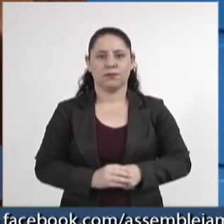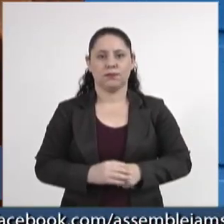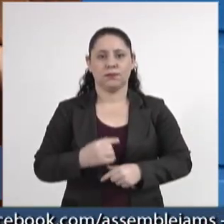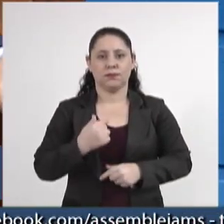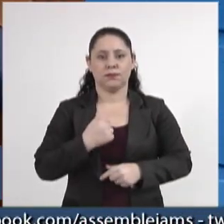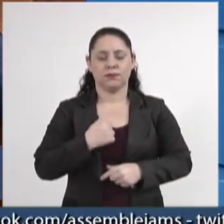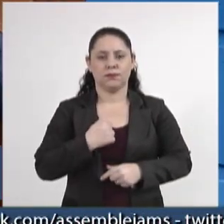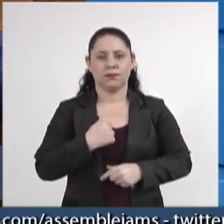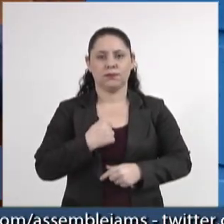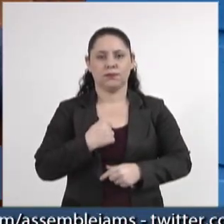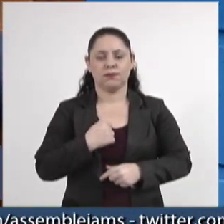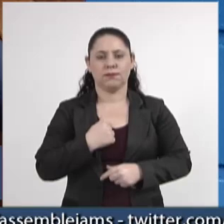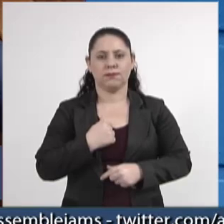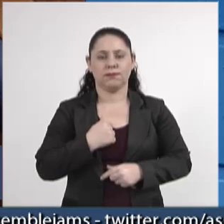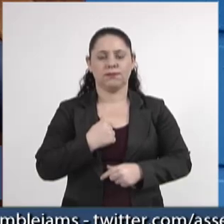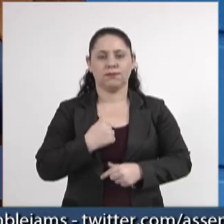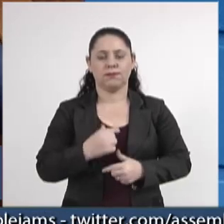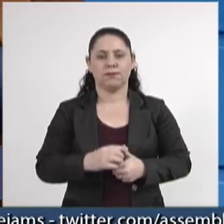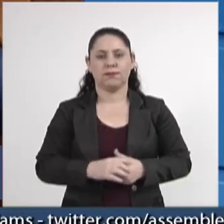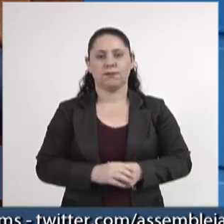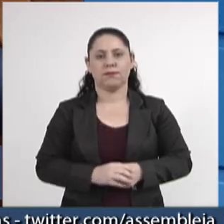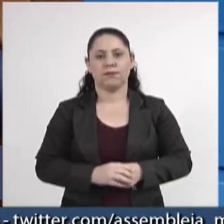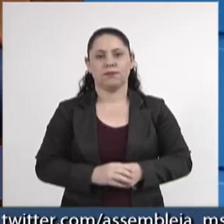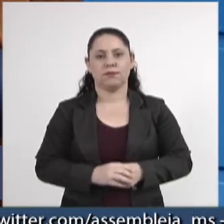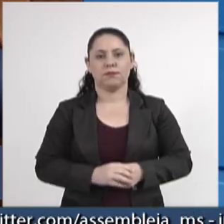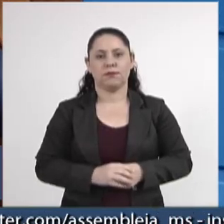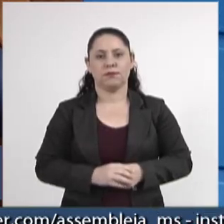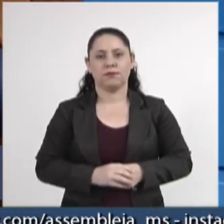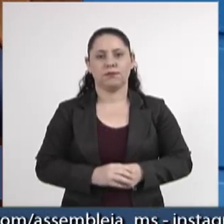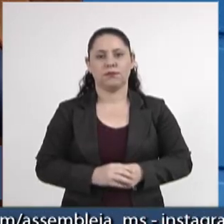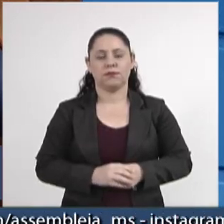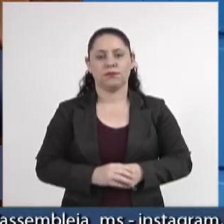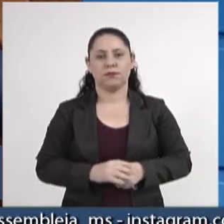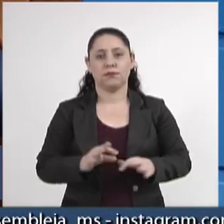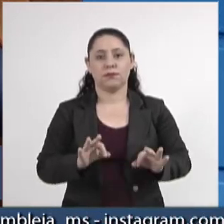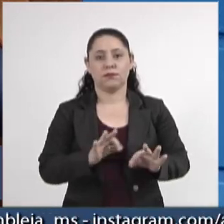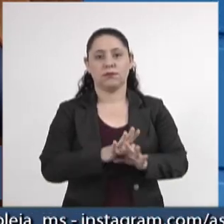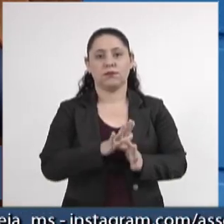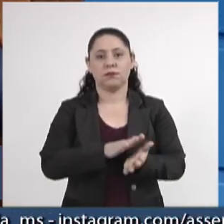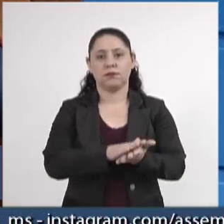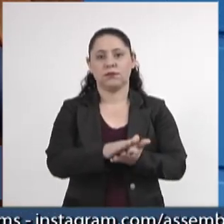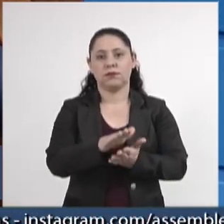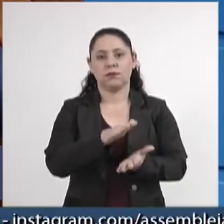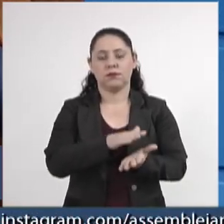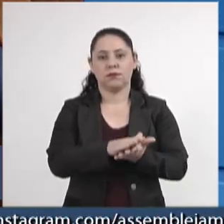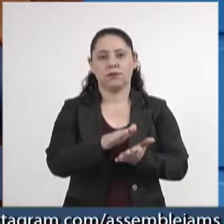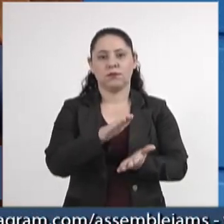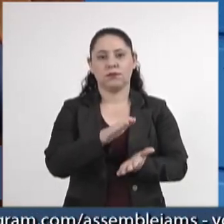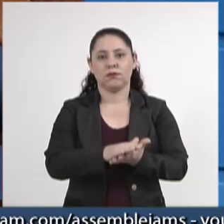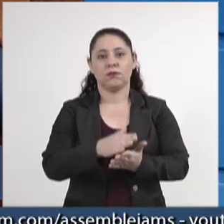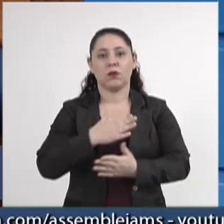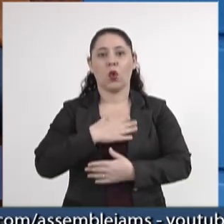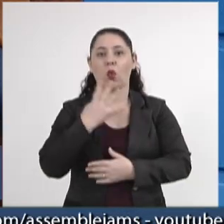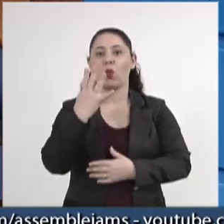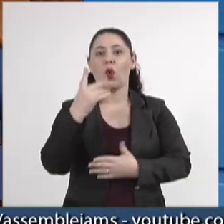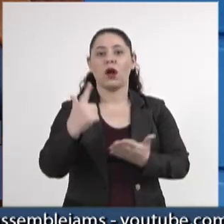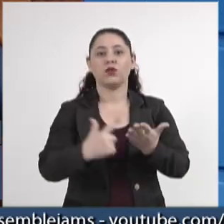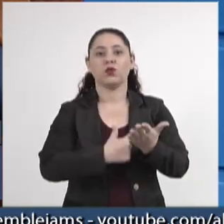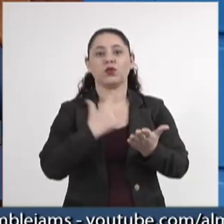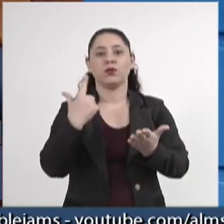eu estou terminando de imprimir, está na editora, meu quarto livro.